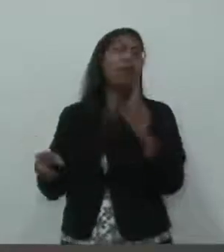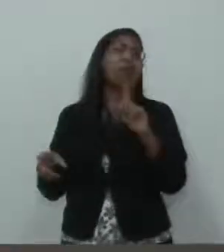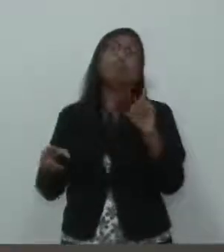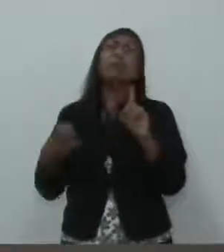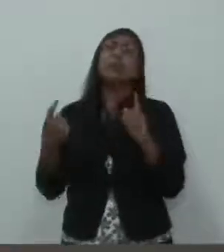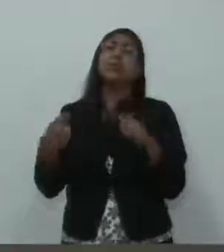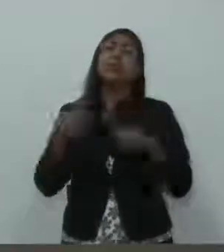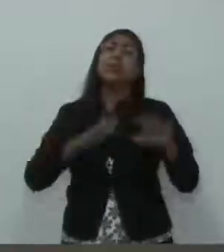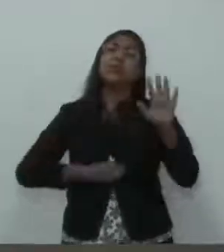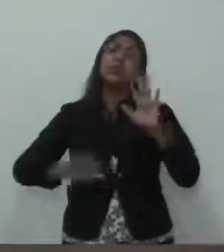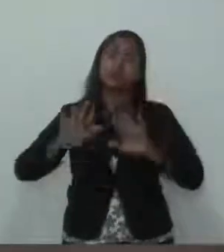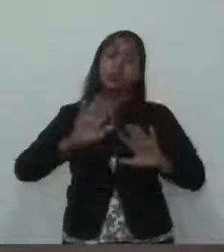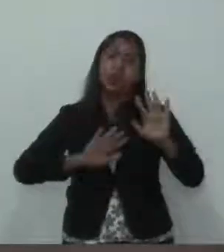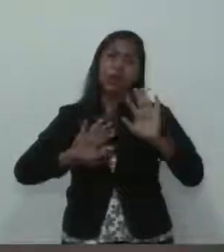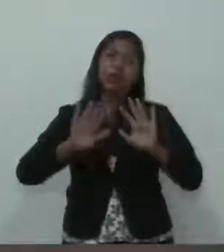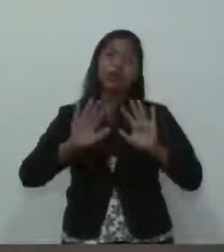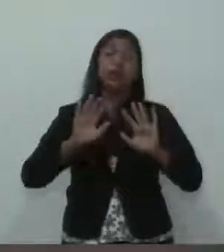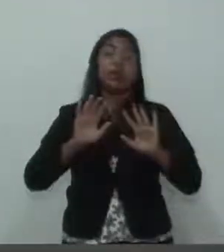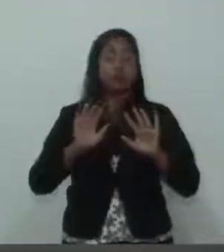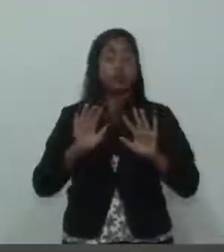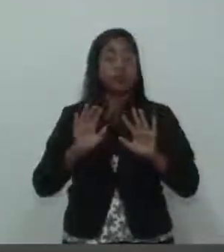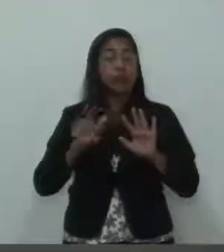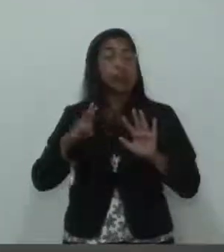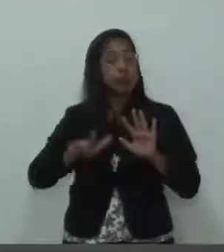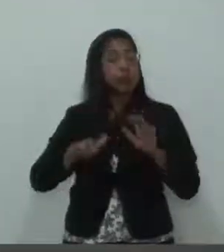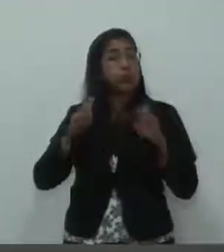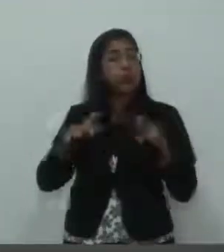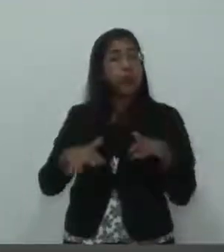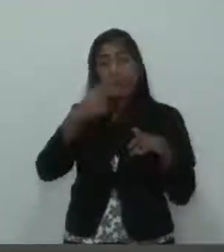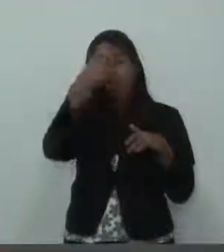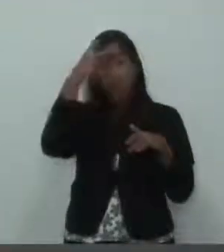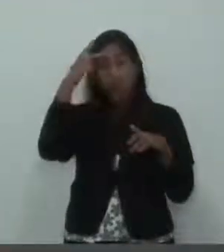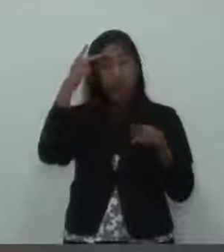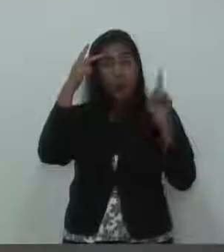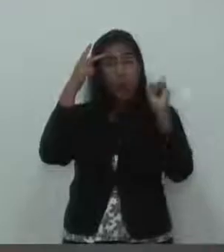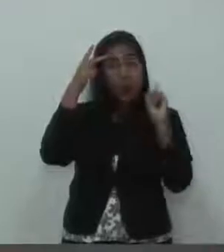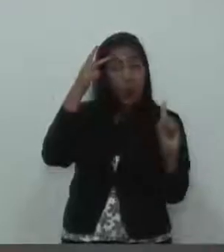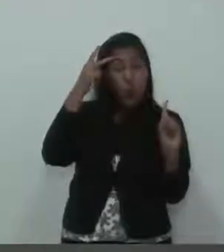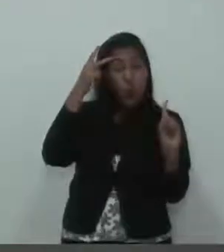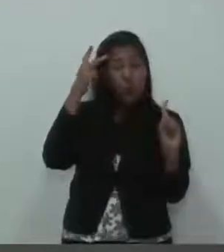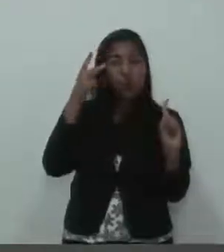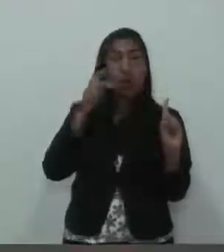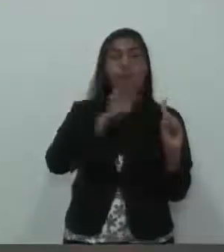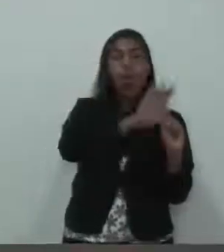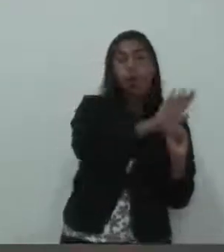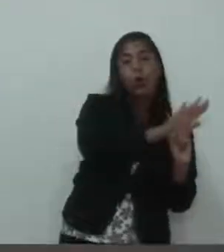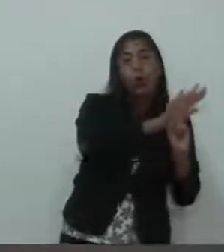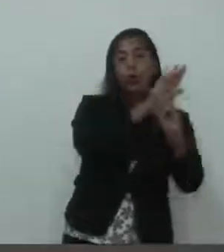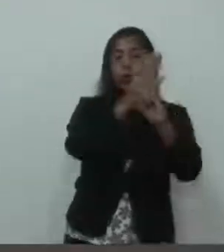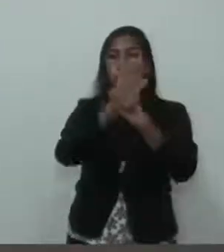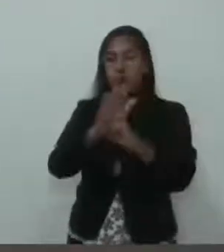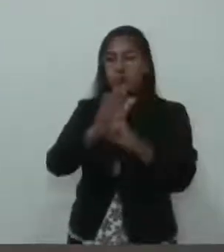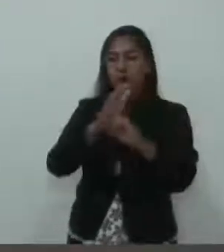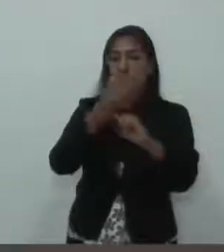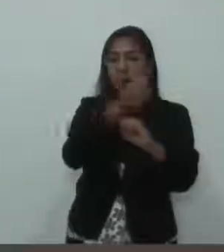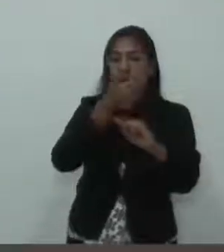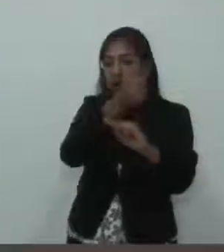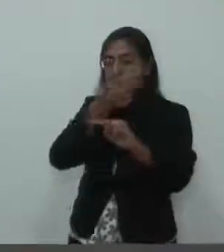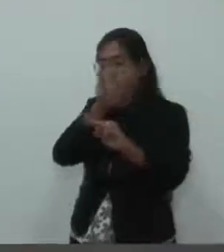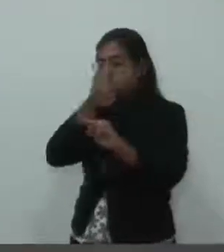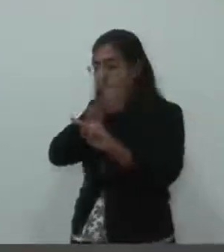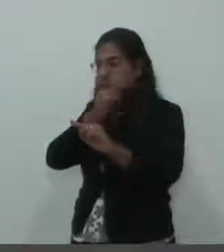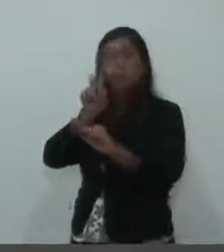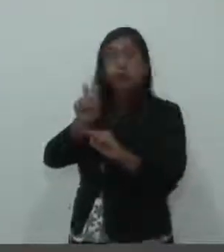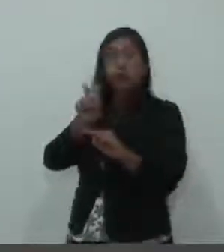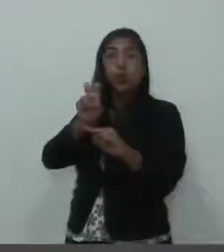Porque, volto a dizer, se uma pessoa salva cinco vidas, ela é o quê? Um